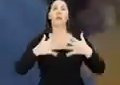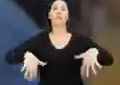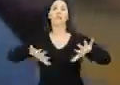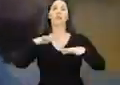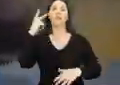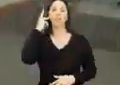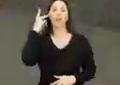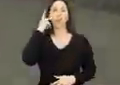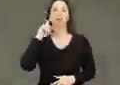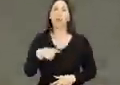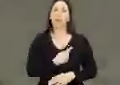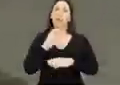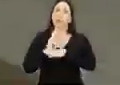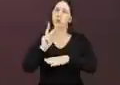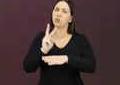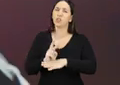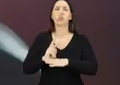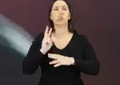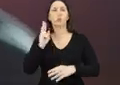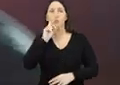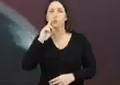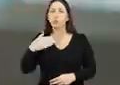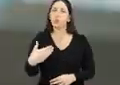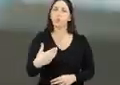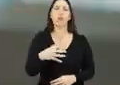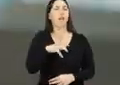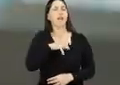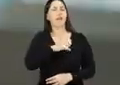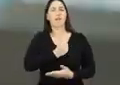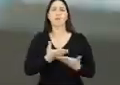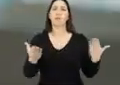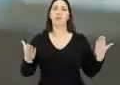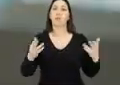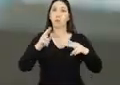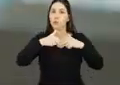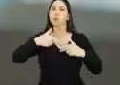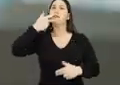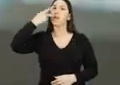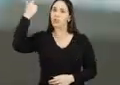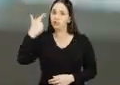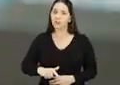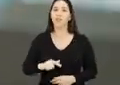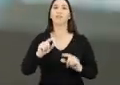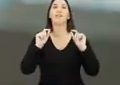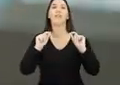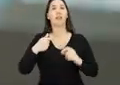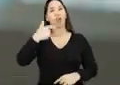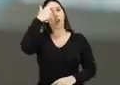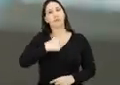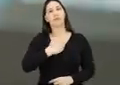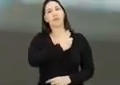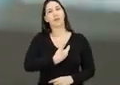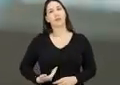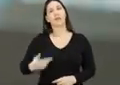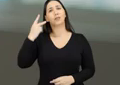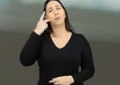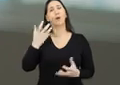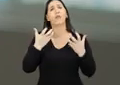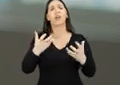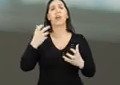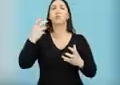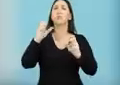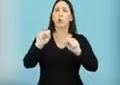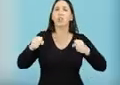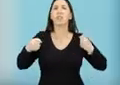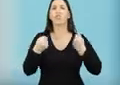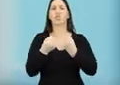todos os dias é proteger aquilo que a gente ama. Por isso, eu não canso de repetir. Como governador de São Paulo, eu estou aqui para proteger o nosso